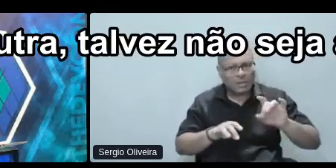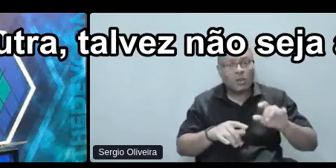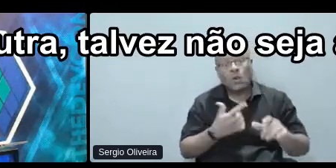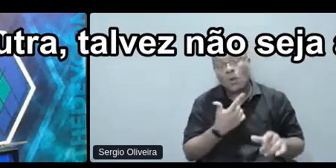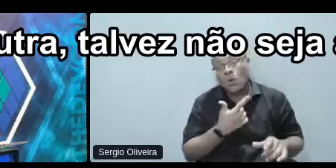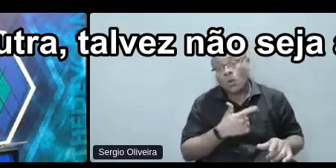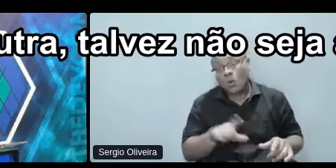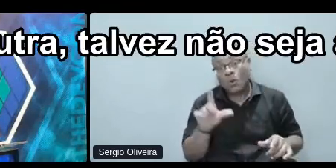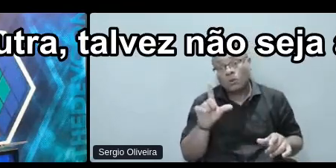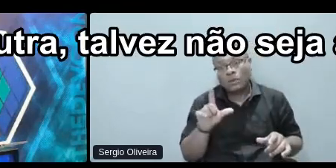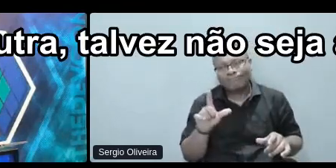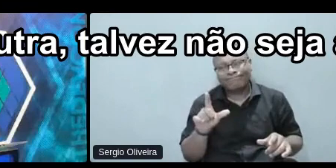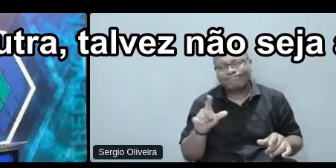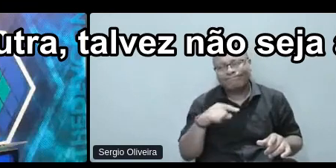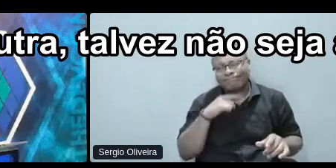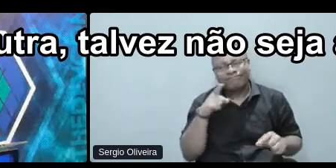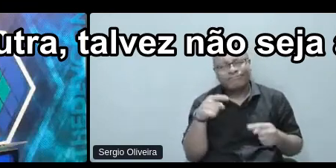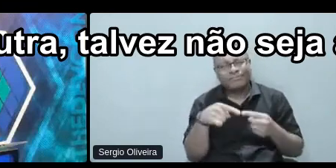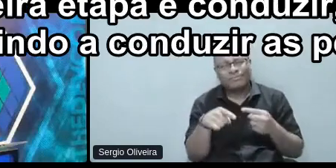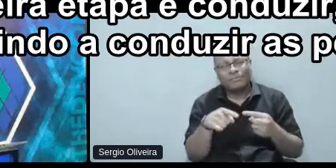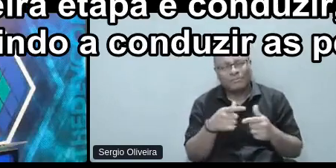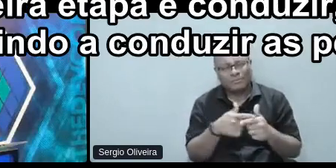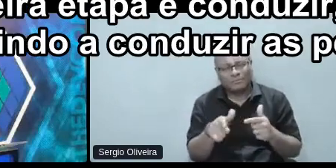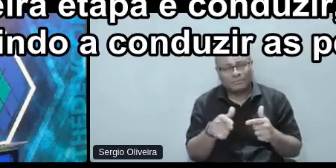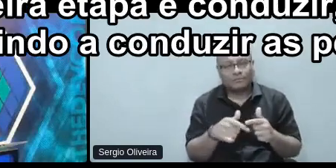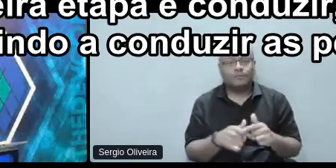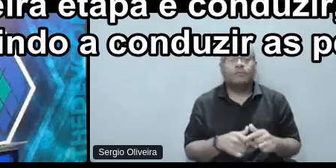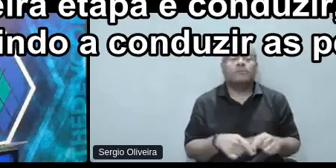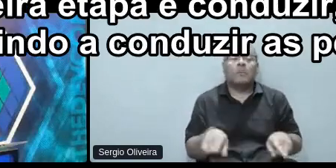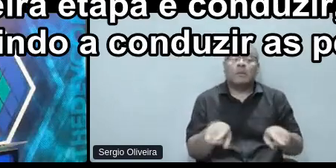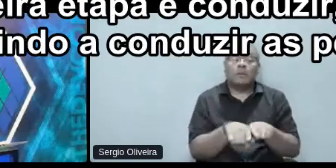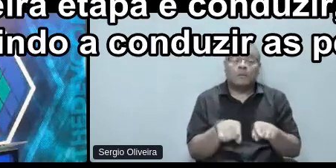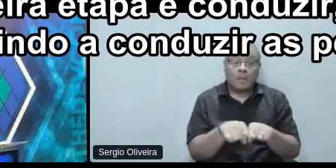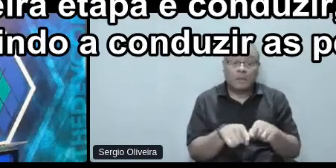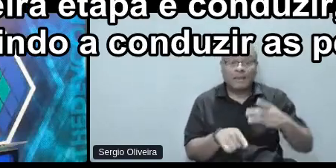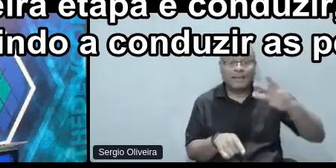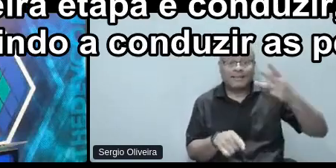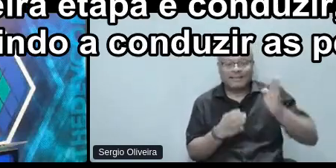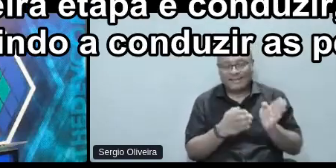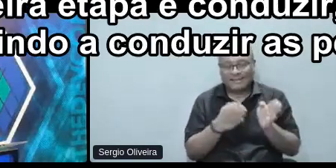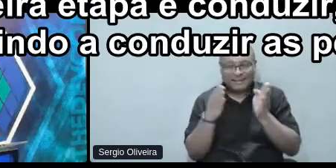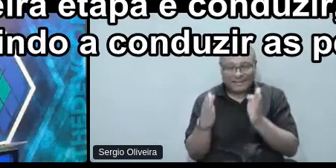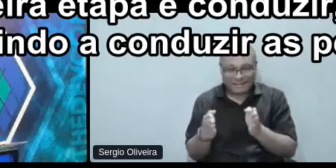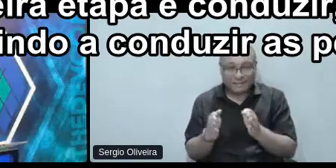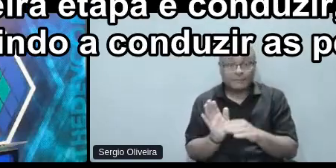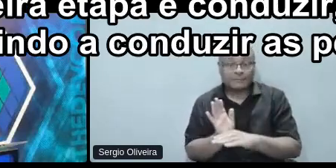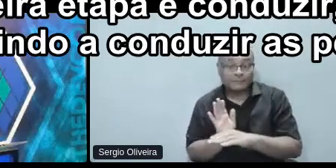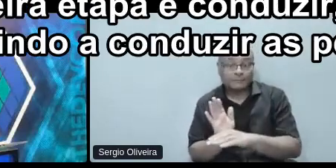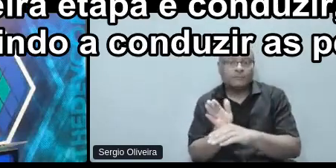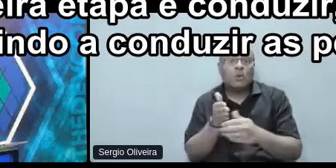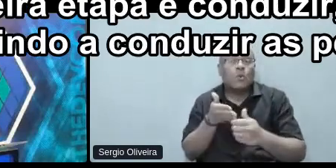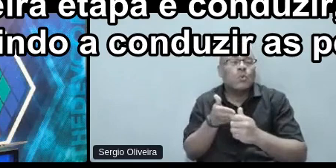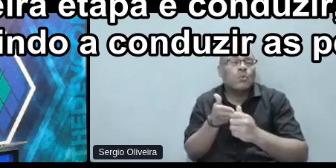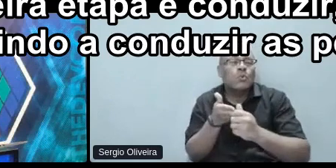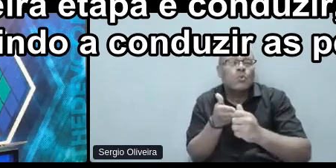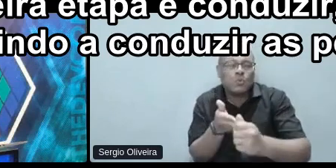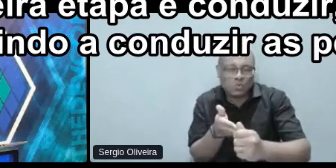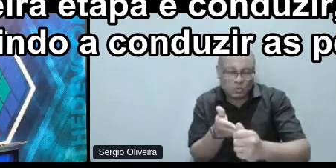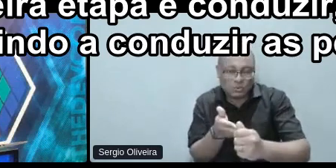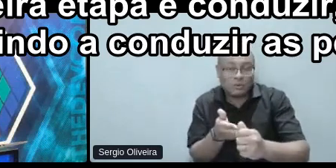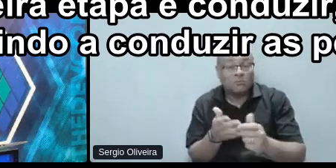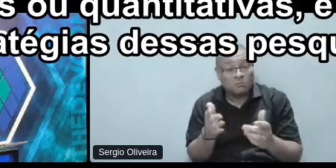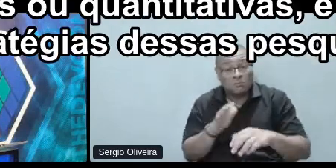talvez não seja aplicável. A terceira etapa é conduzir, e isso aí está se referindo a conduzir as